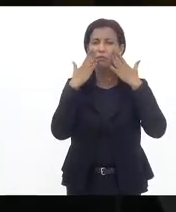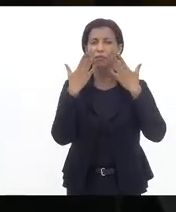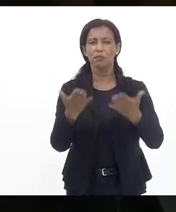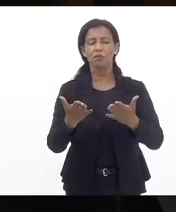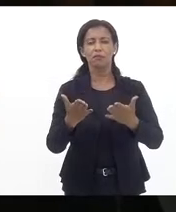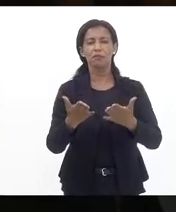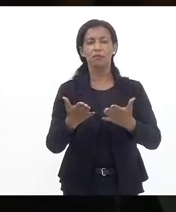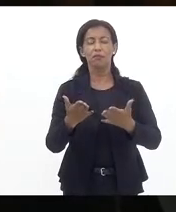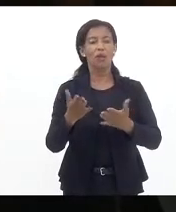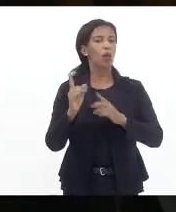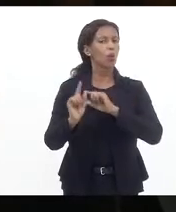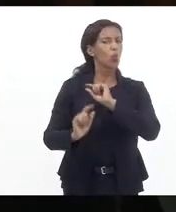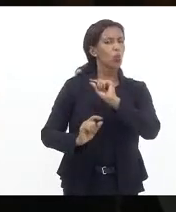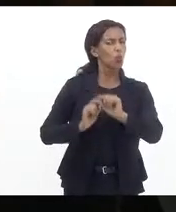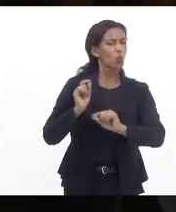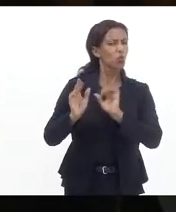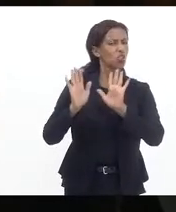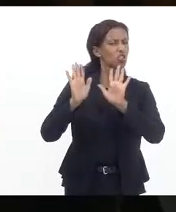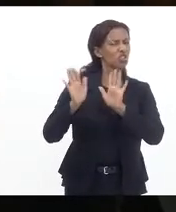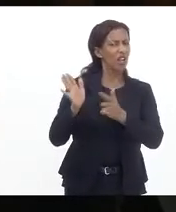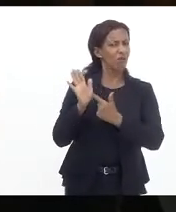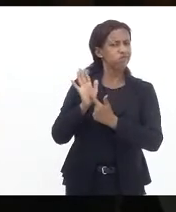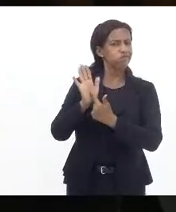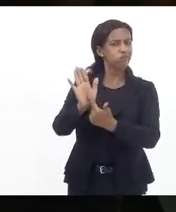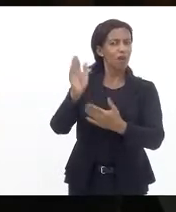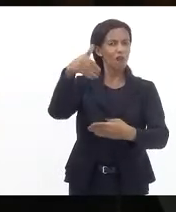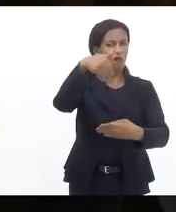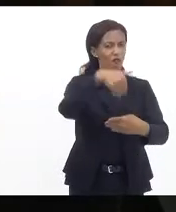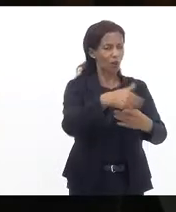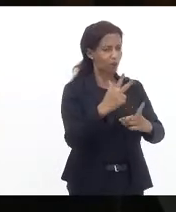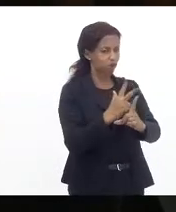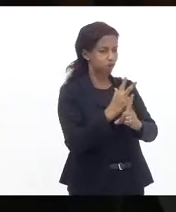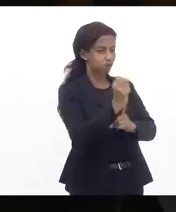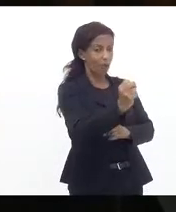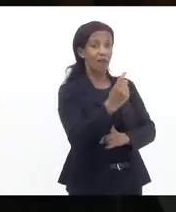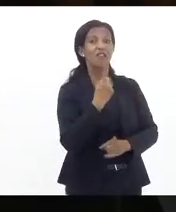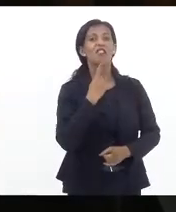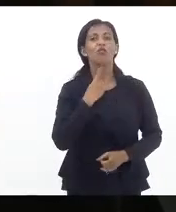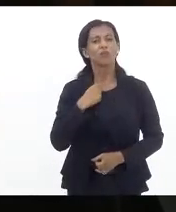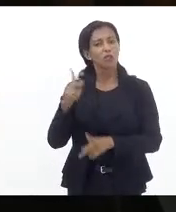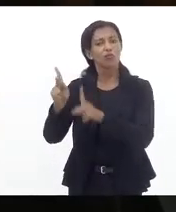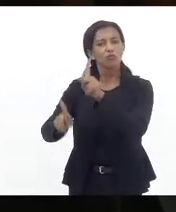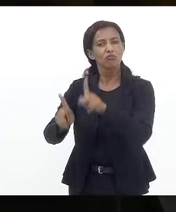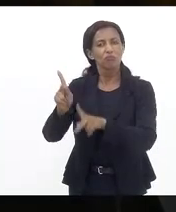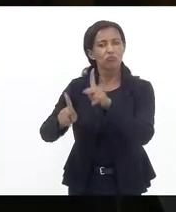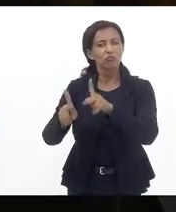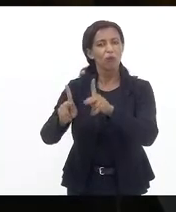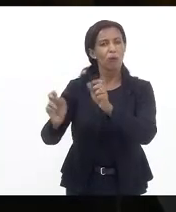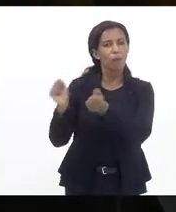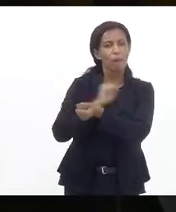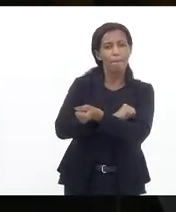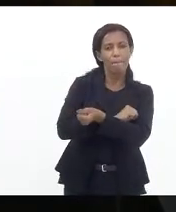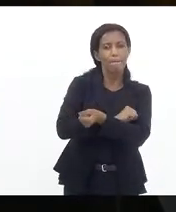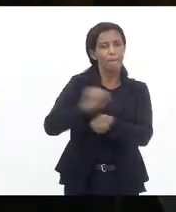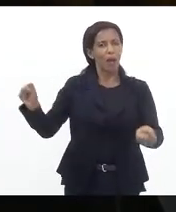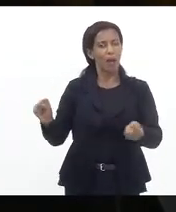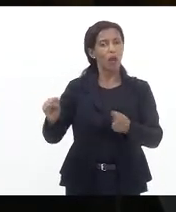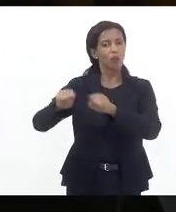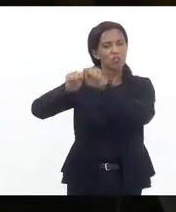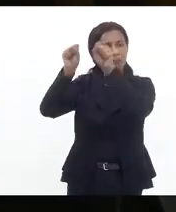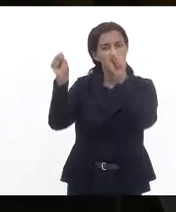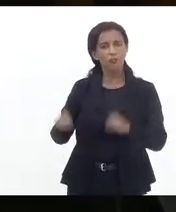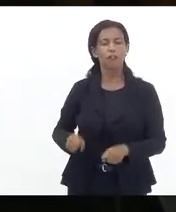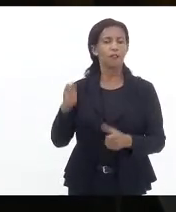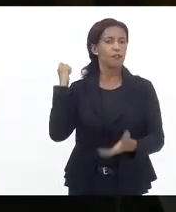aquilo que já foi expressado nas urnas em 2018 que é o desejo do povo de romper com esse sistema que eles